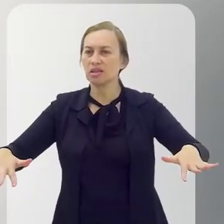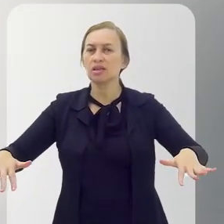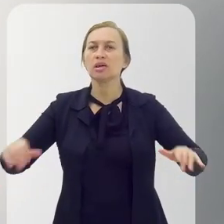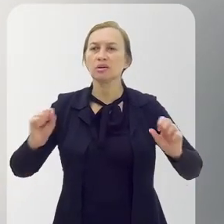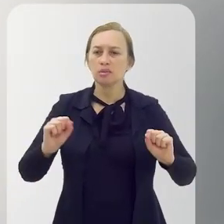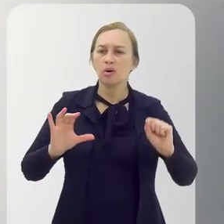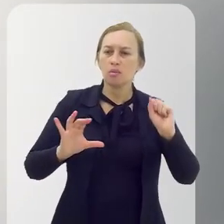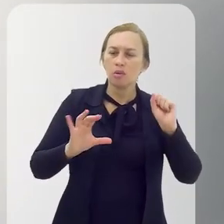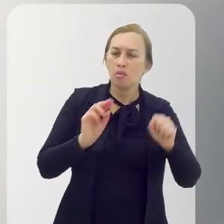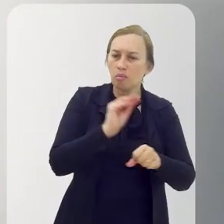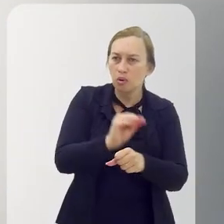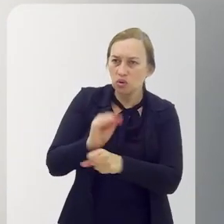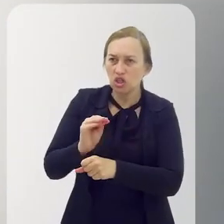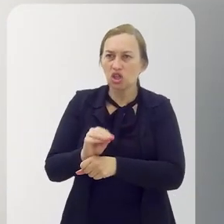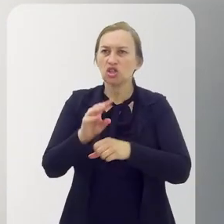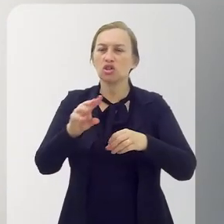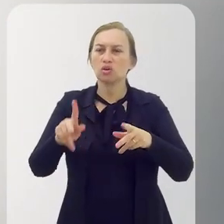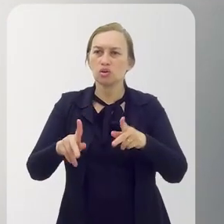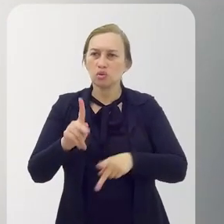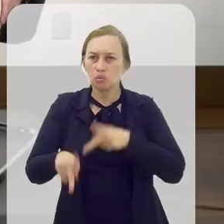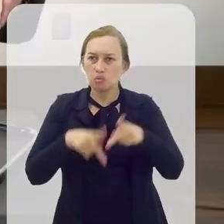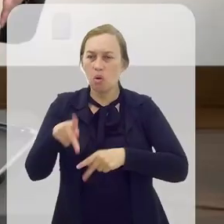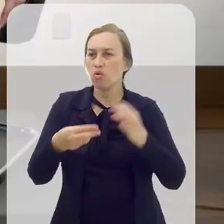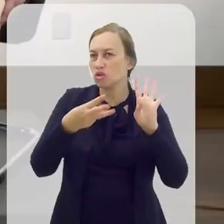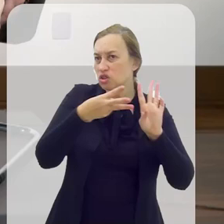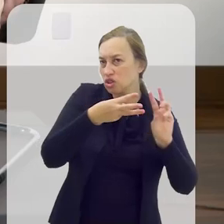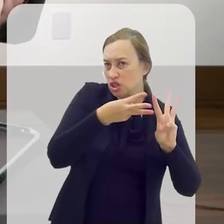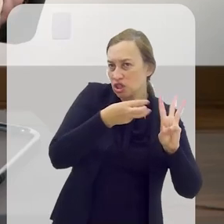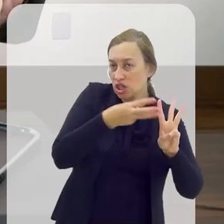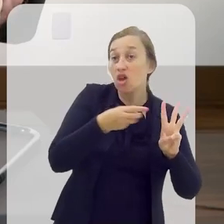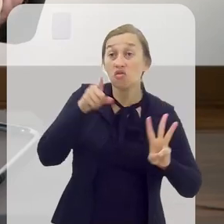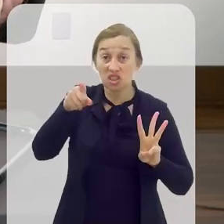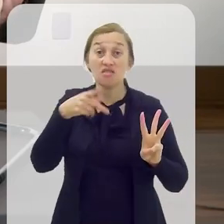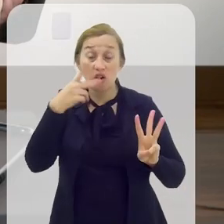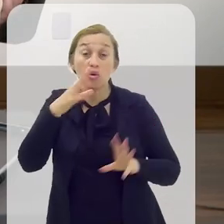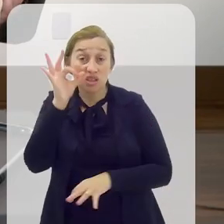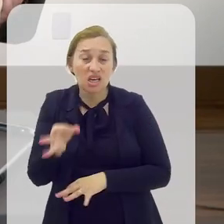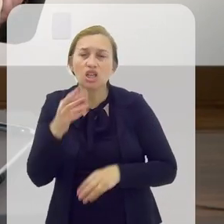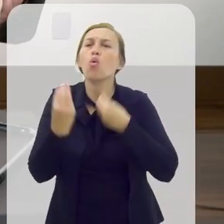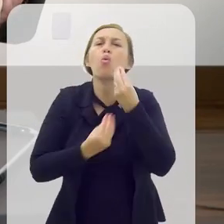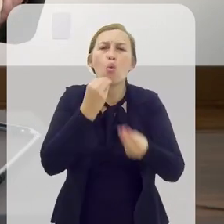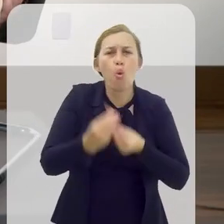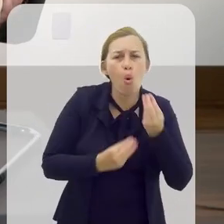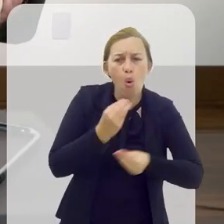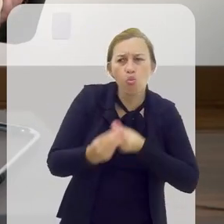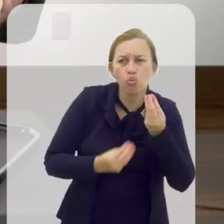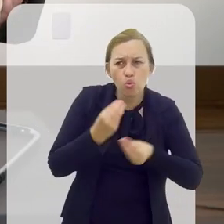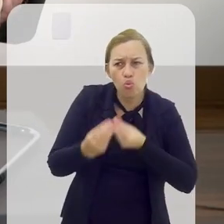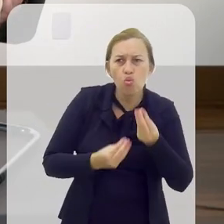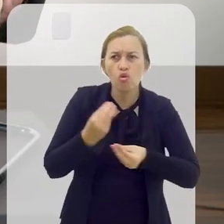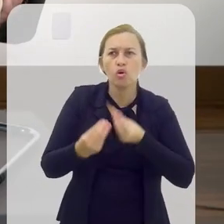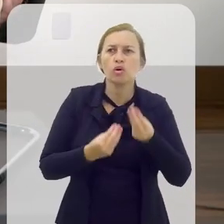para que a gente também proteja os nossos povos indígenas. E você falou uma coisa muito certa. Como isso se...